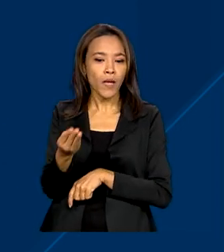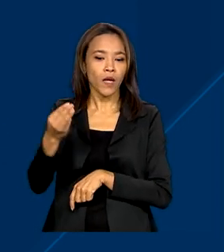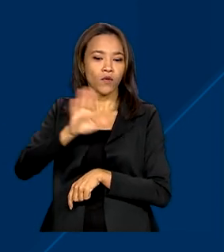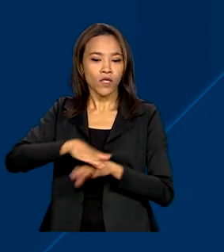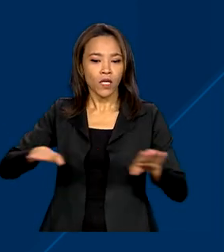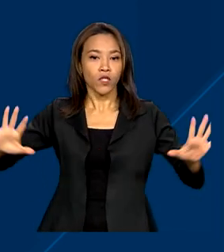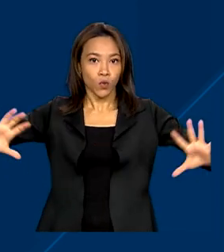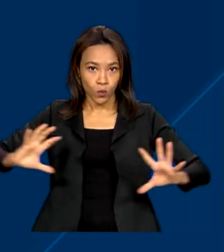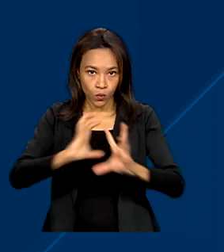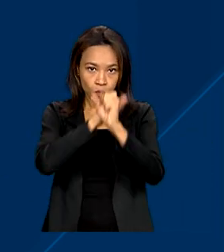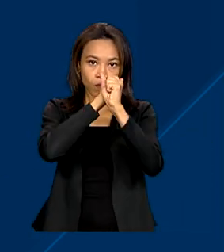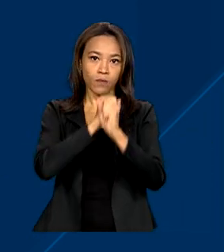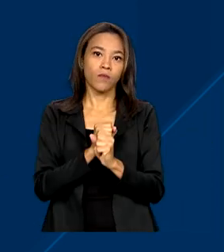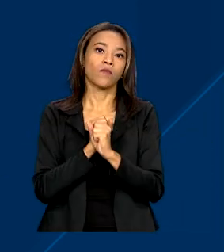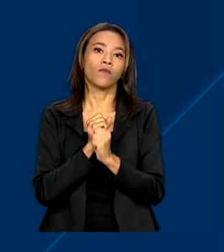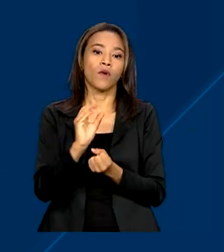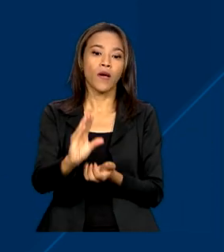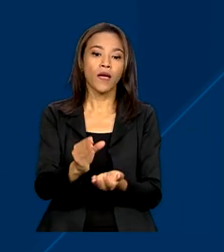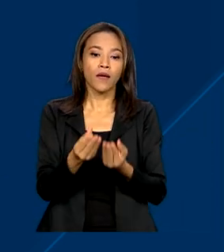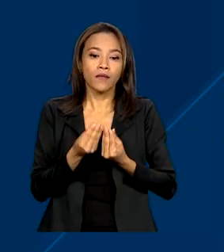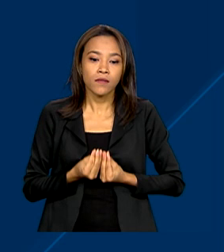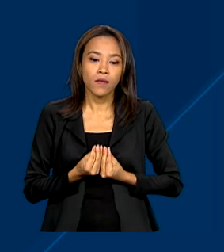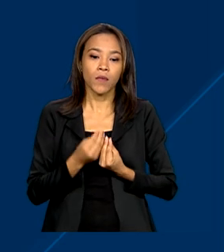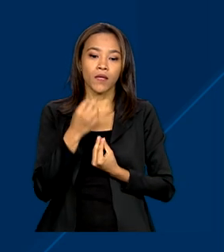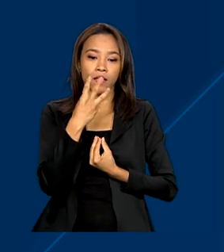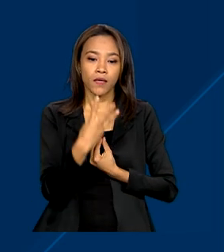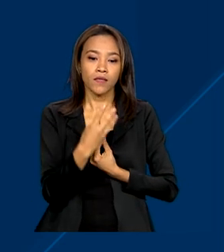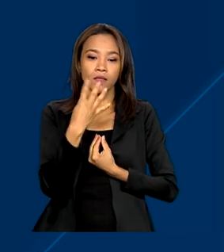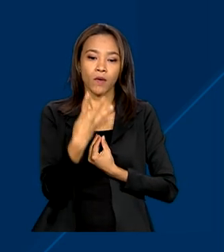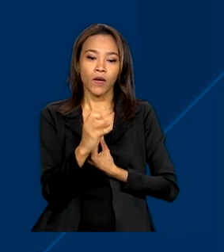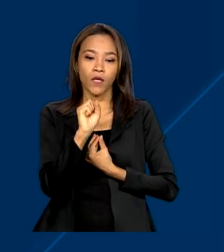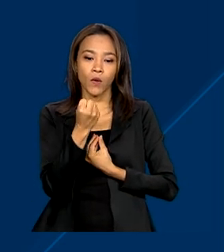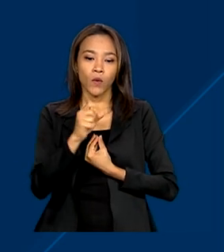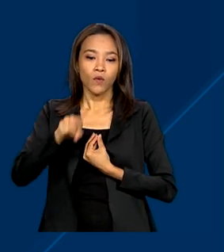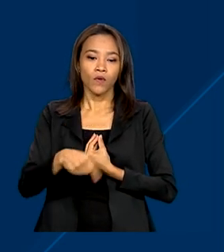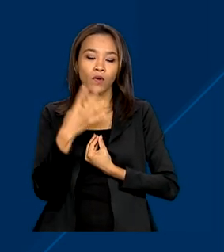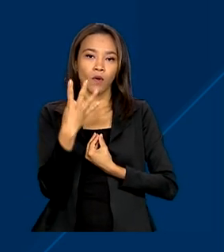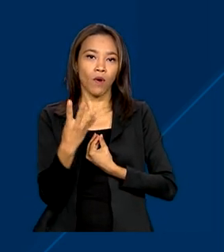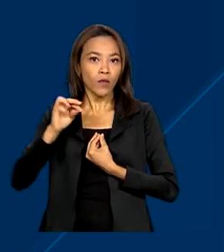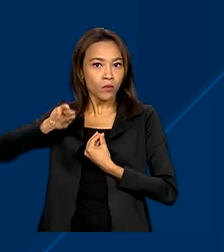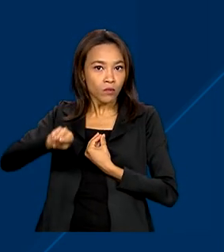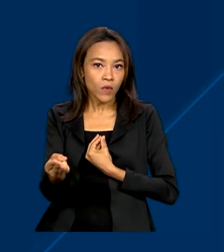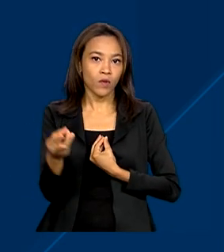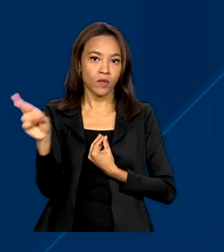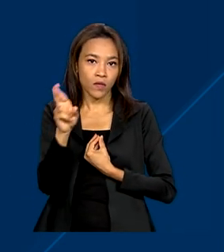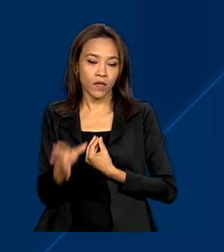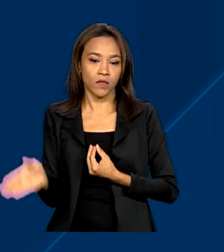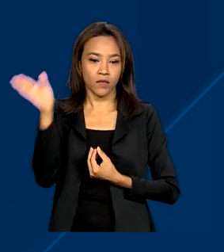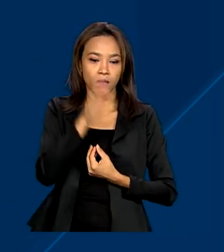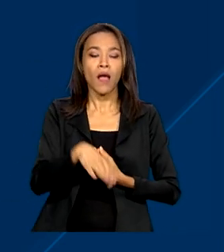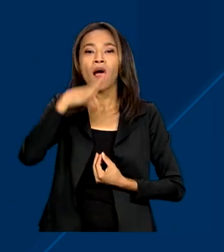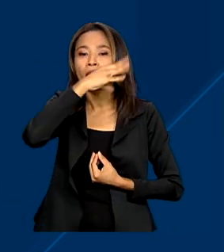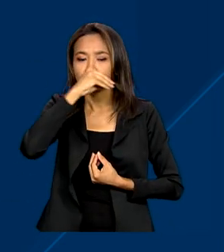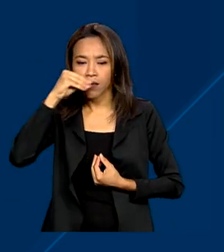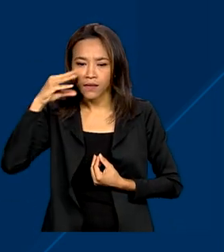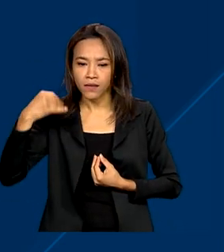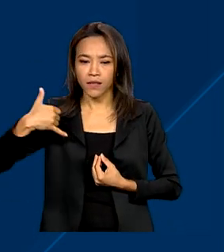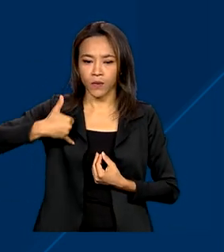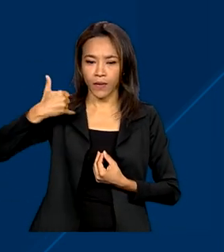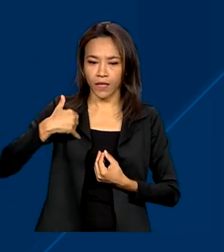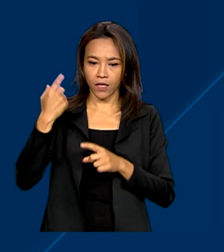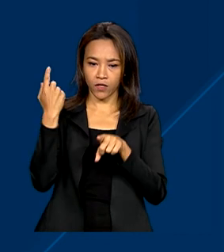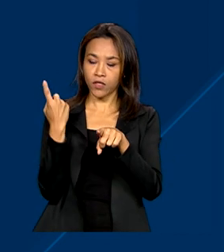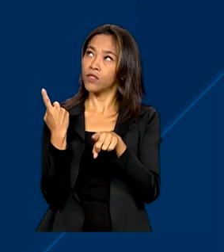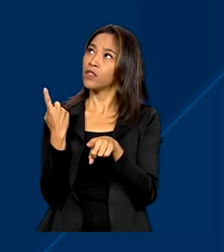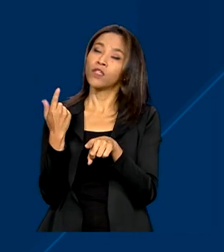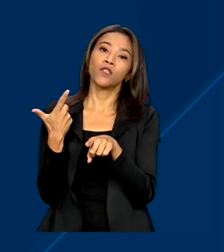R$ 348,4 milhões. As com adolescentes de 12 a